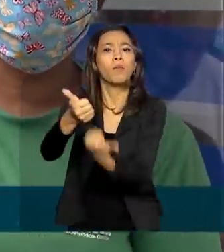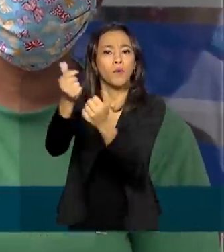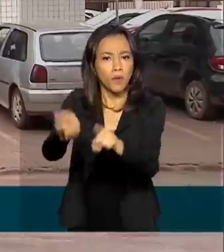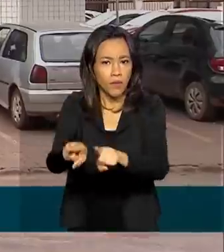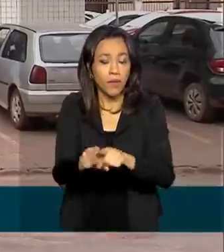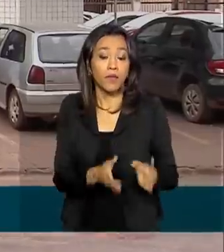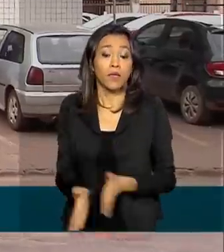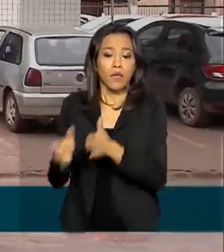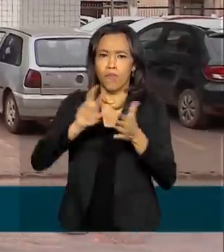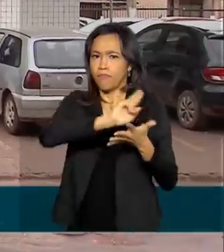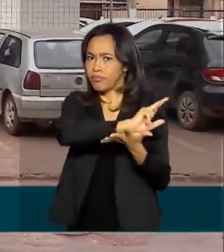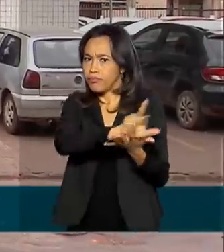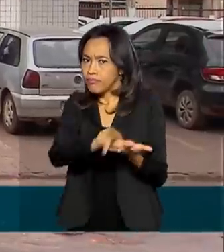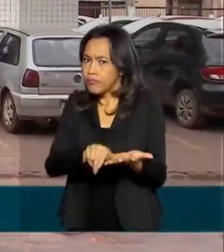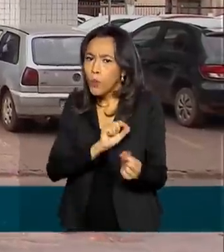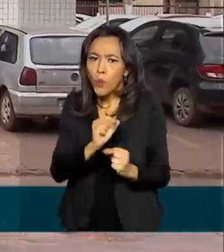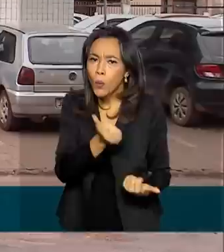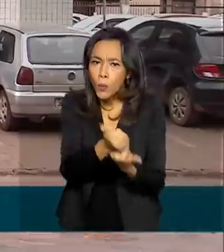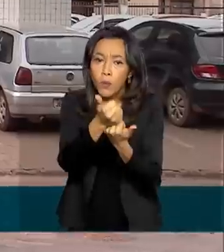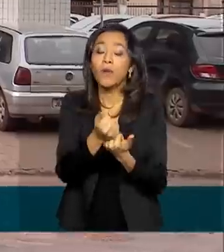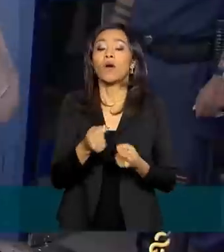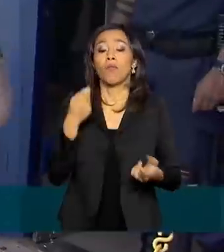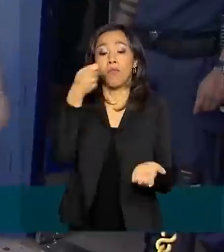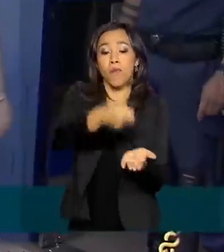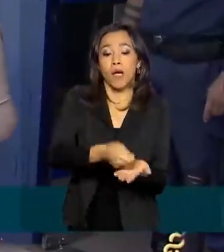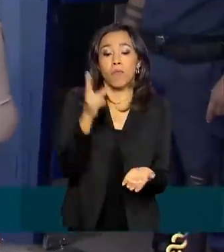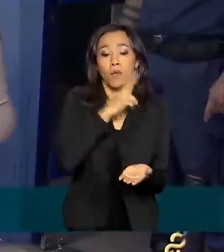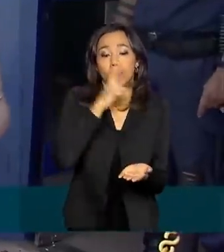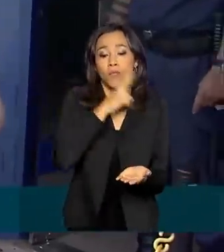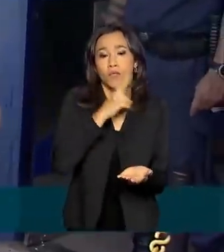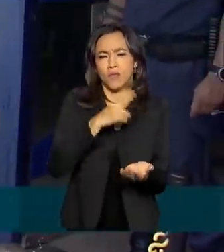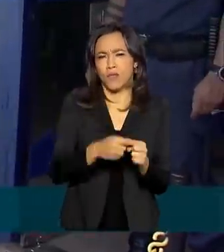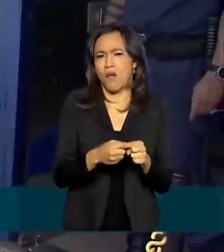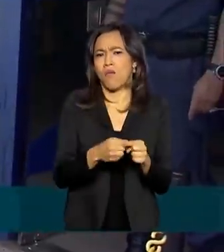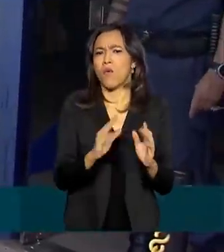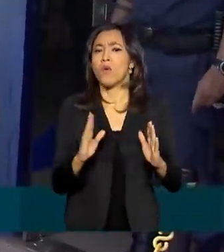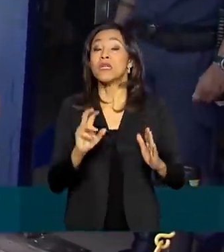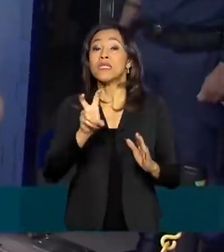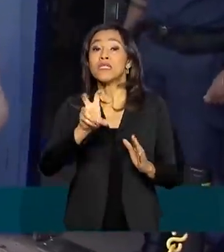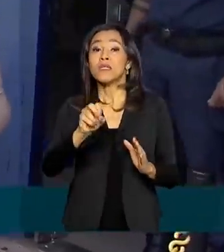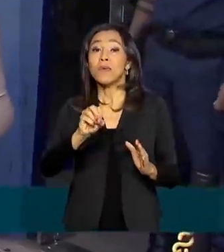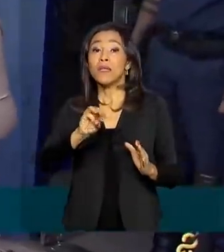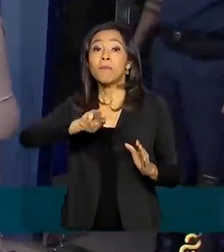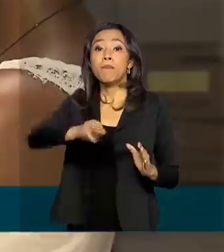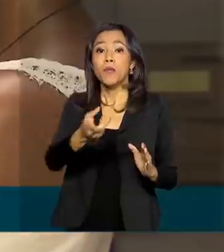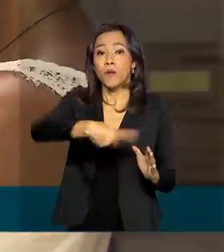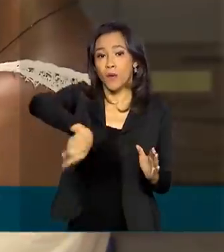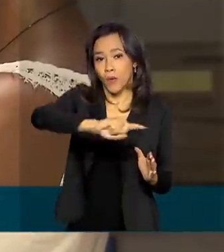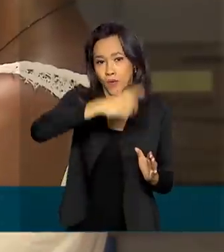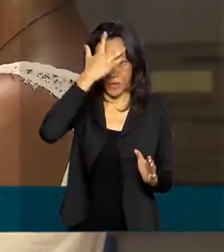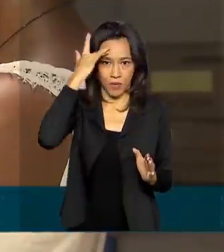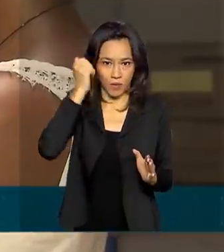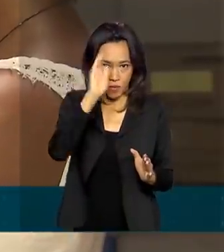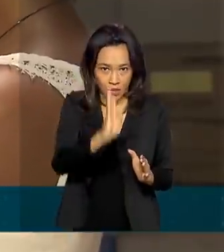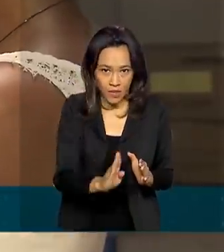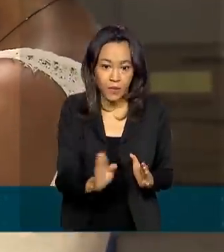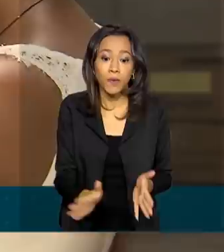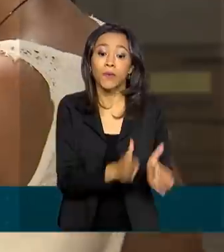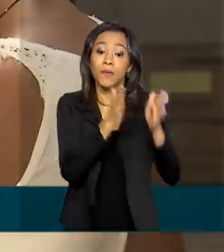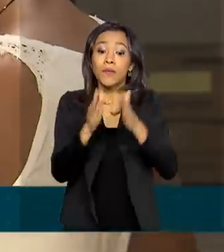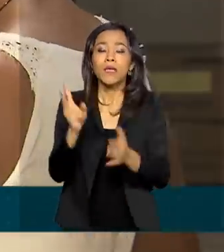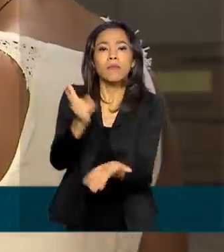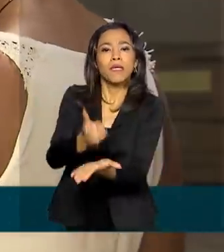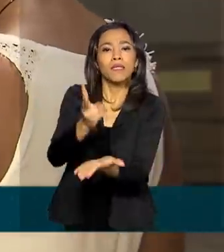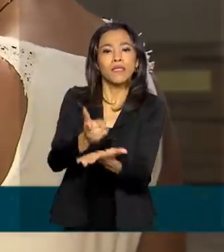ações está o pagamento do auxílio emergencial a mais de 50 milhões de brasileiros e a preservação de